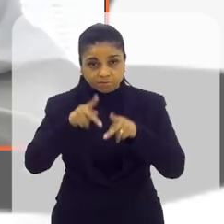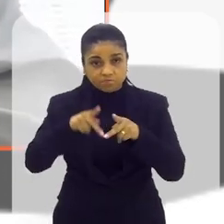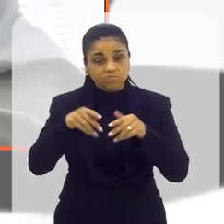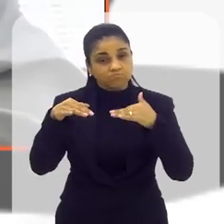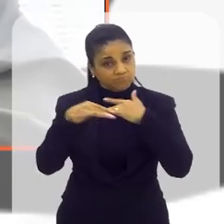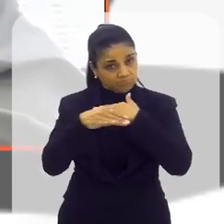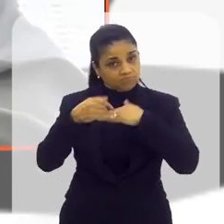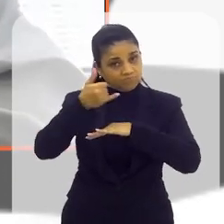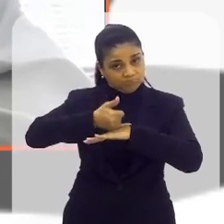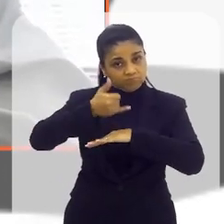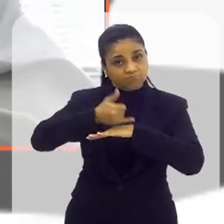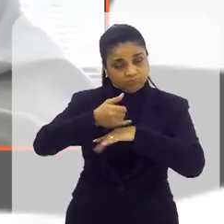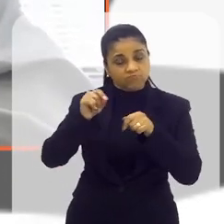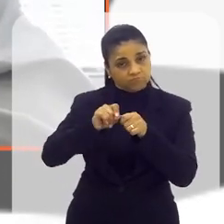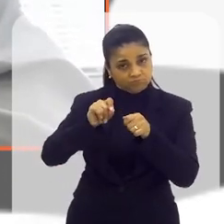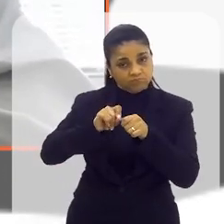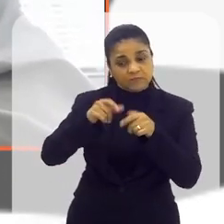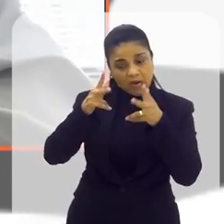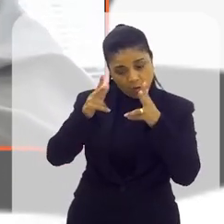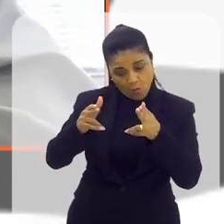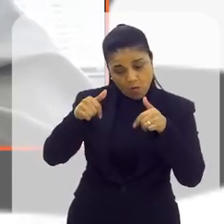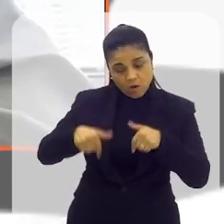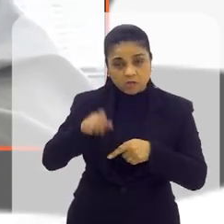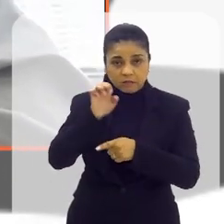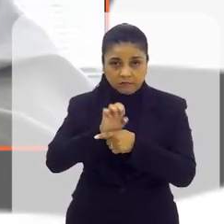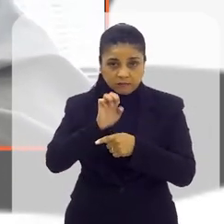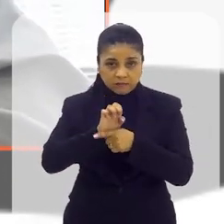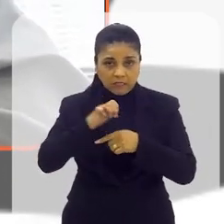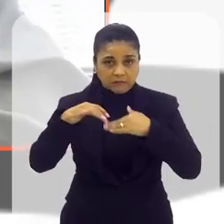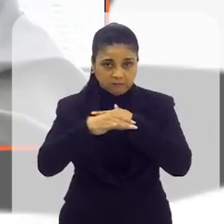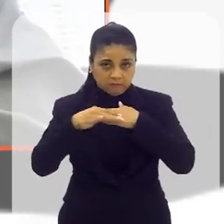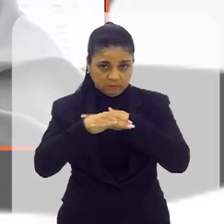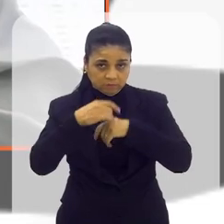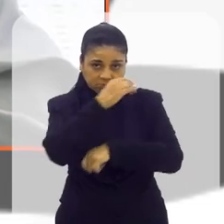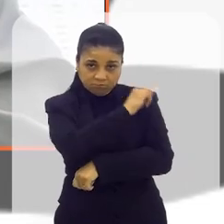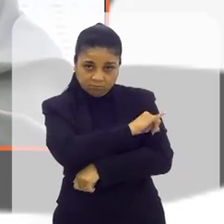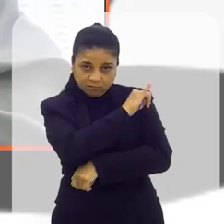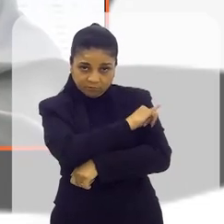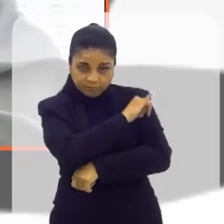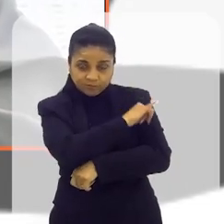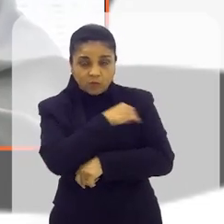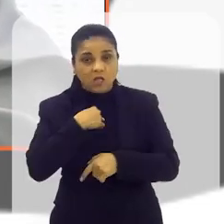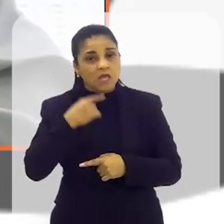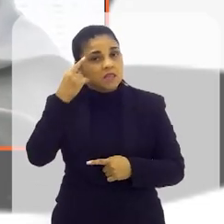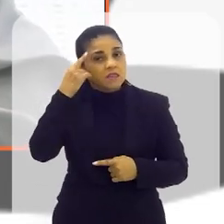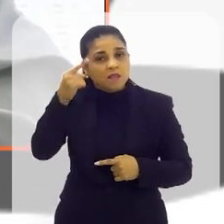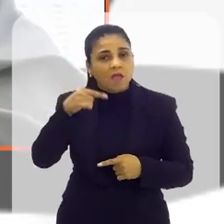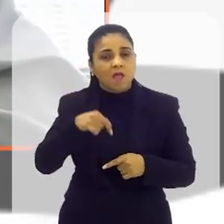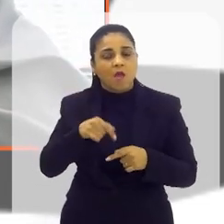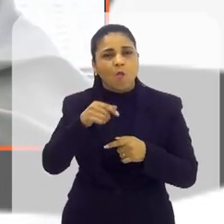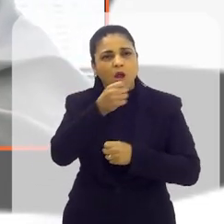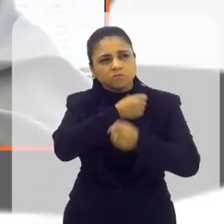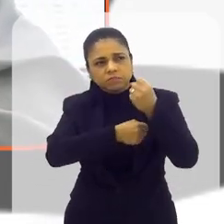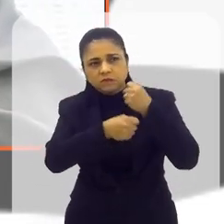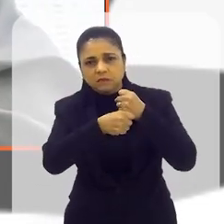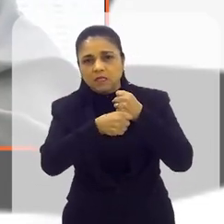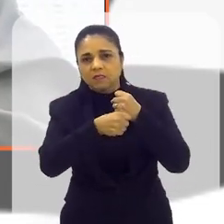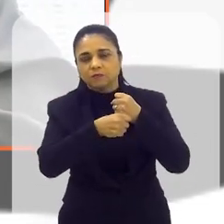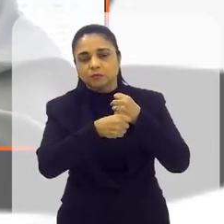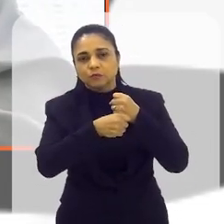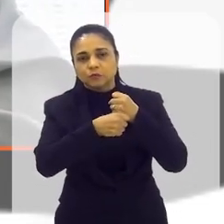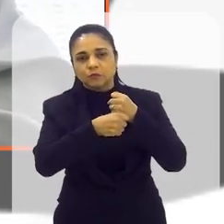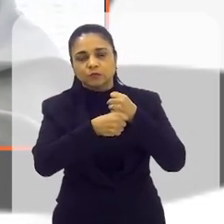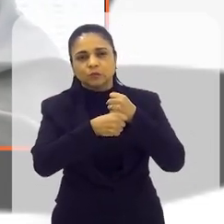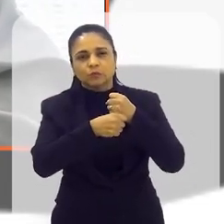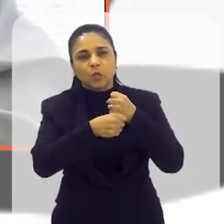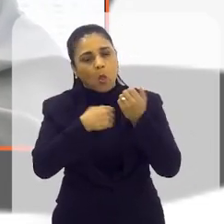população. Eu fiz isso em Volta Redonda e quero fazer isso aqui no estado do Rio de Janeiro. Para você ter uma ideia, nós implantamos